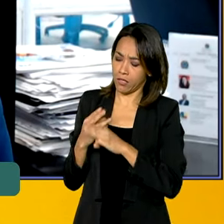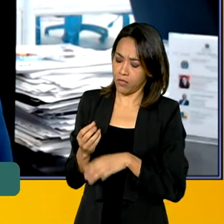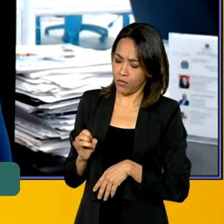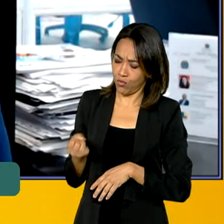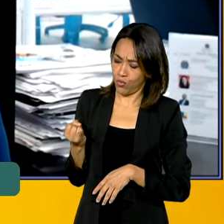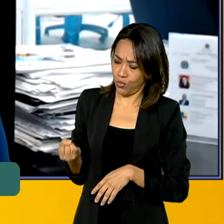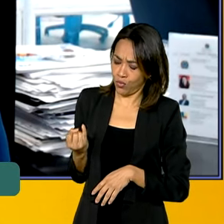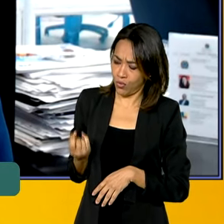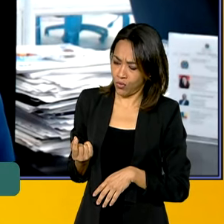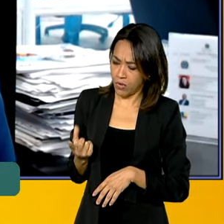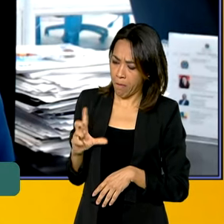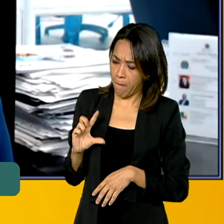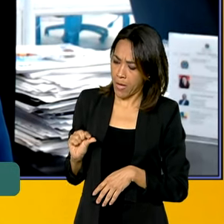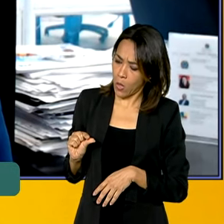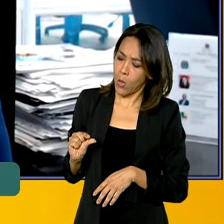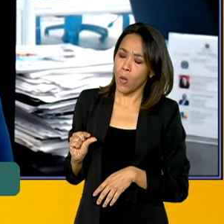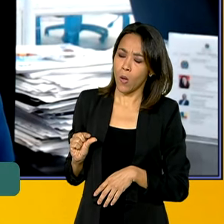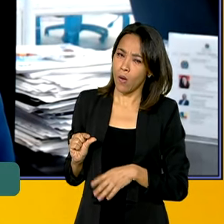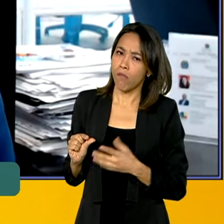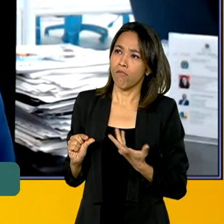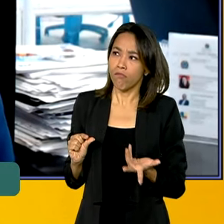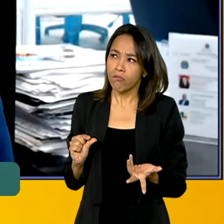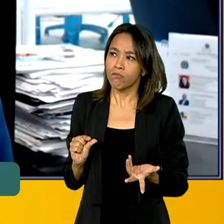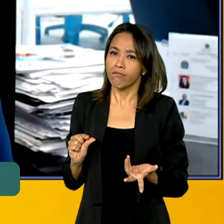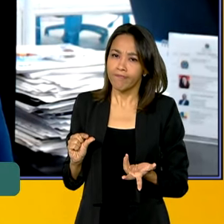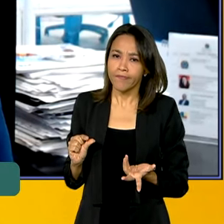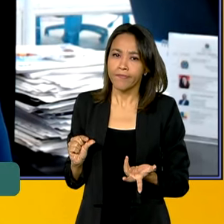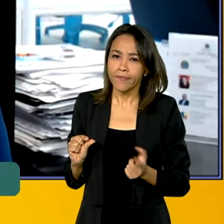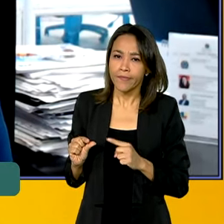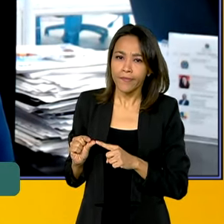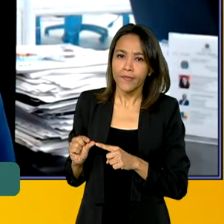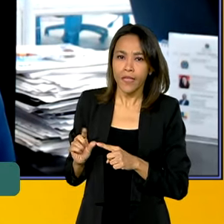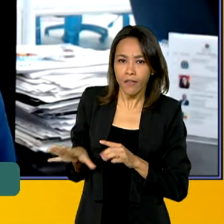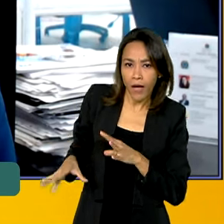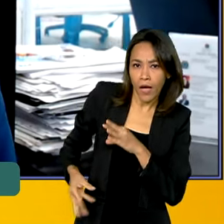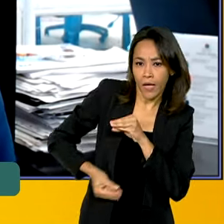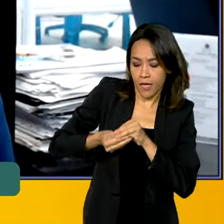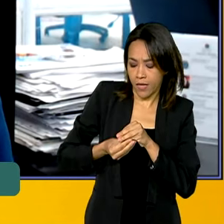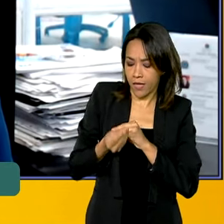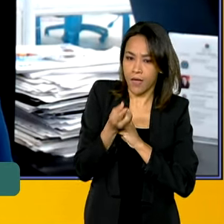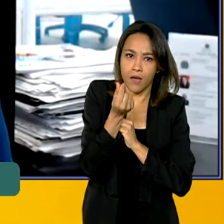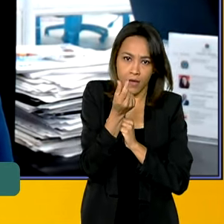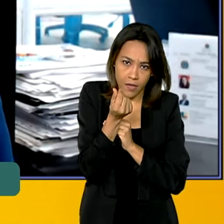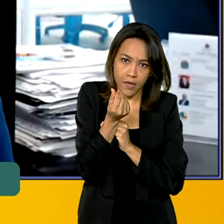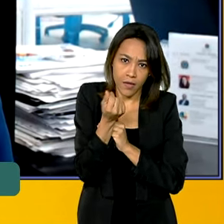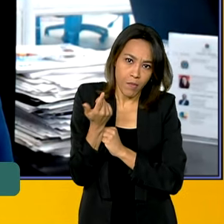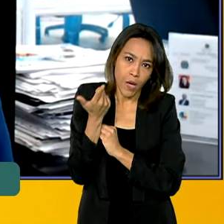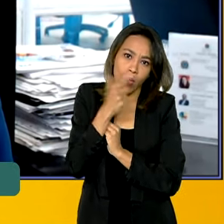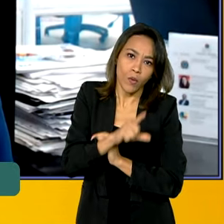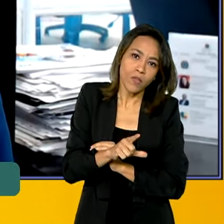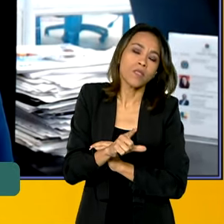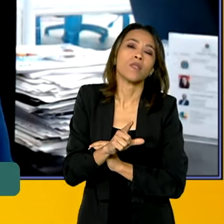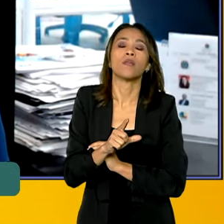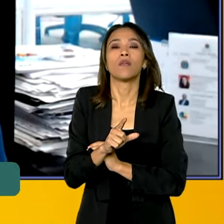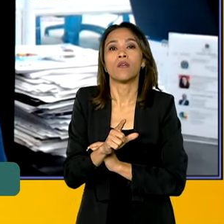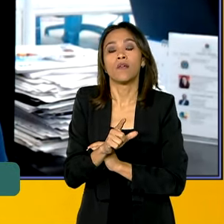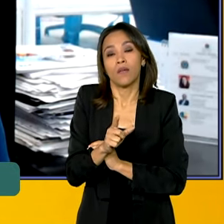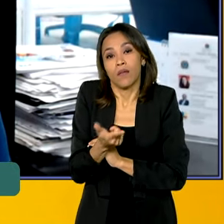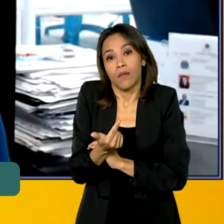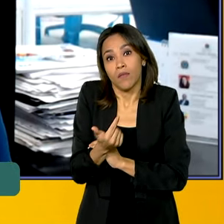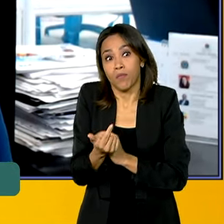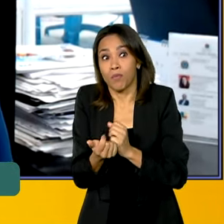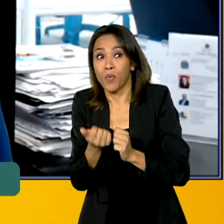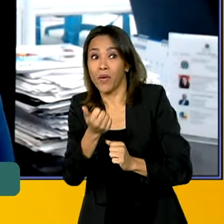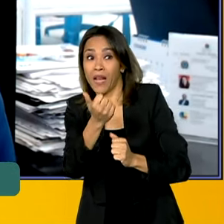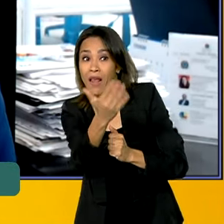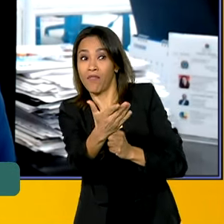menor, um juros, vamos dizer assim, subsidiado da Caixa para poder atender melhor do que o mercado